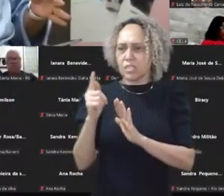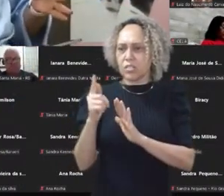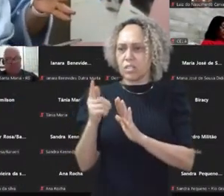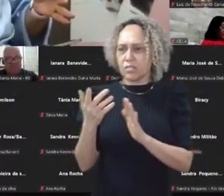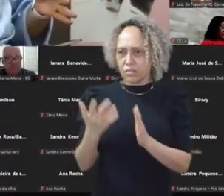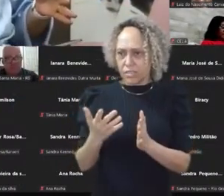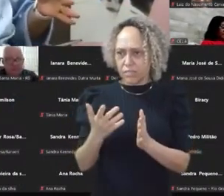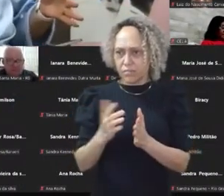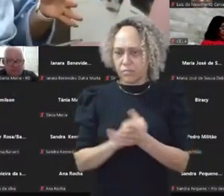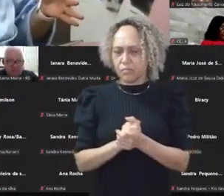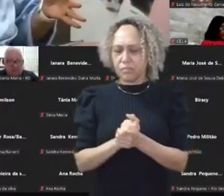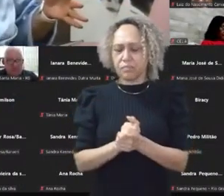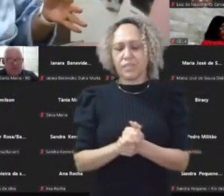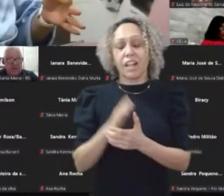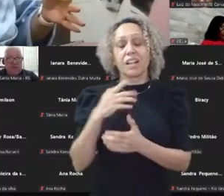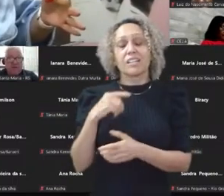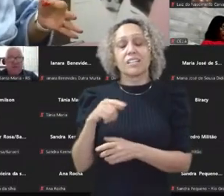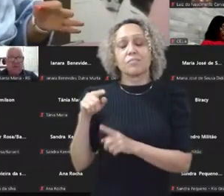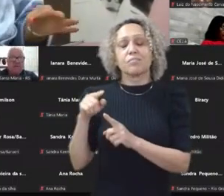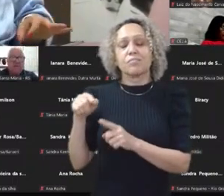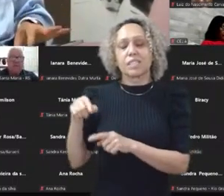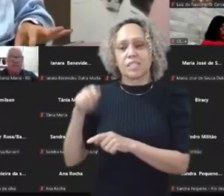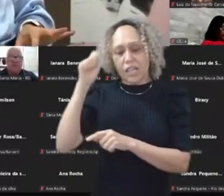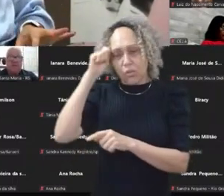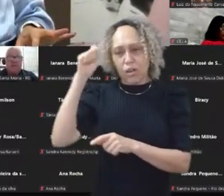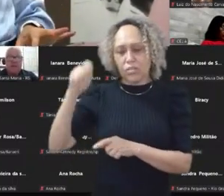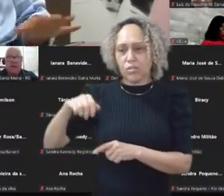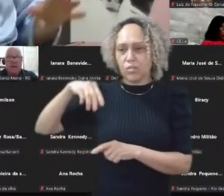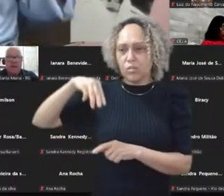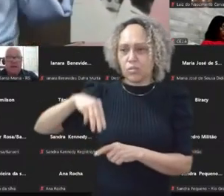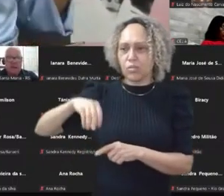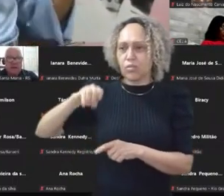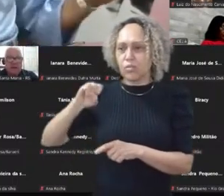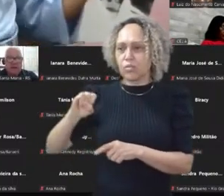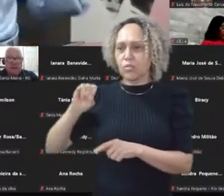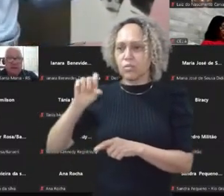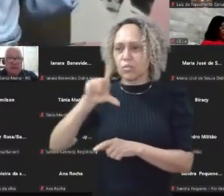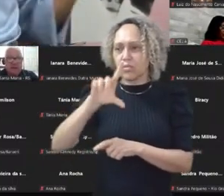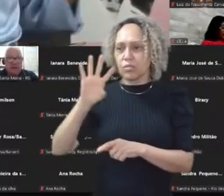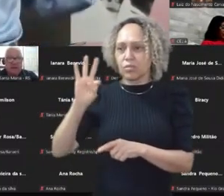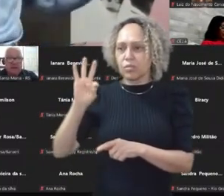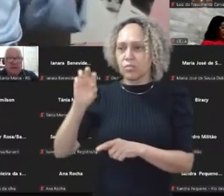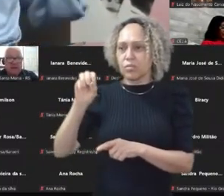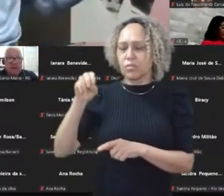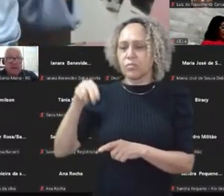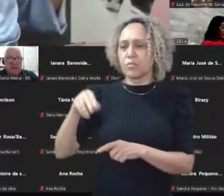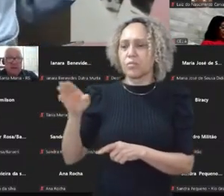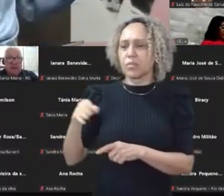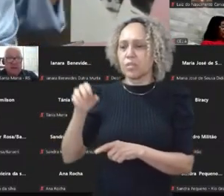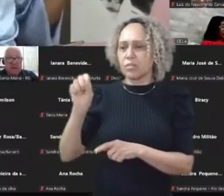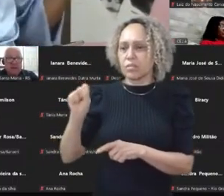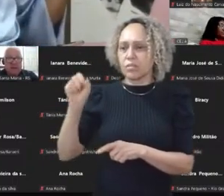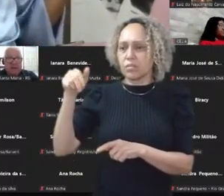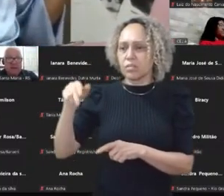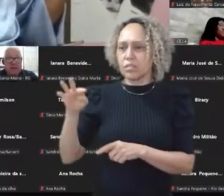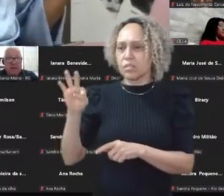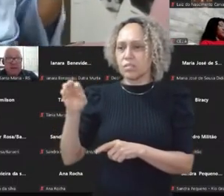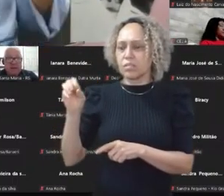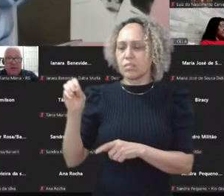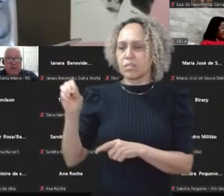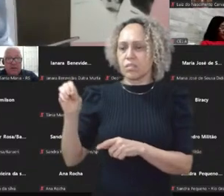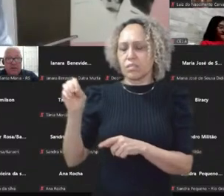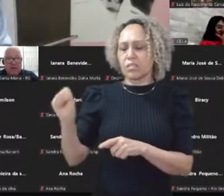resgatar Milton Santos nessa discussão sobre rede, porque a rede, vejam bem, é a escala da ação do sujeito que se organiza.